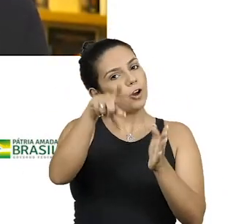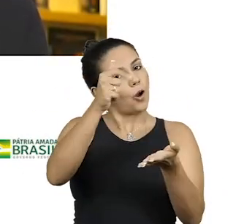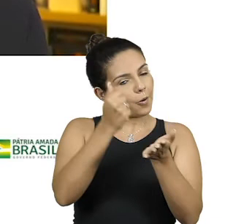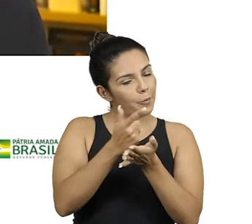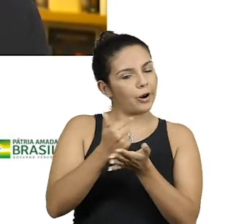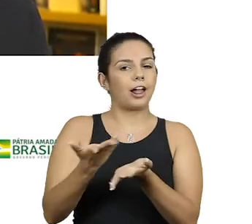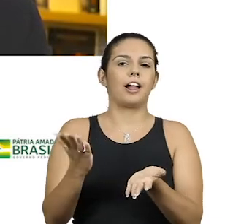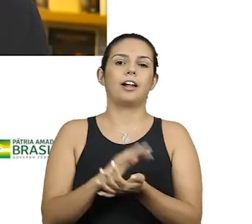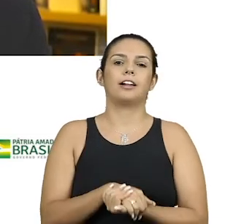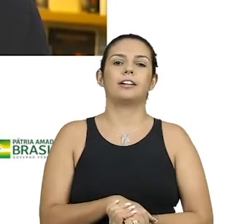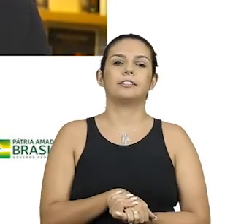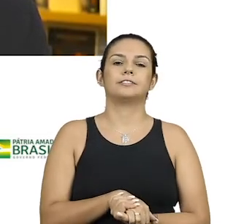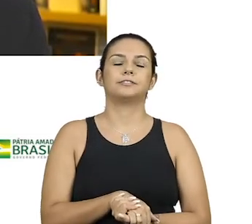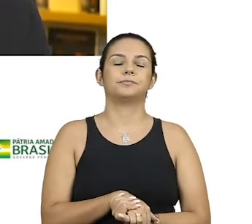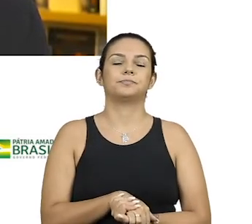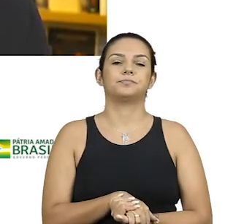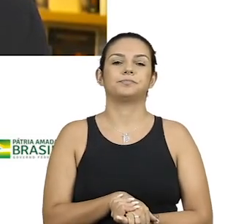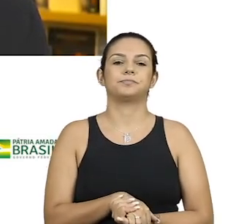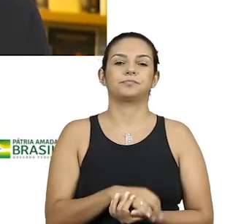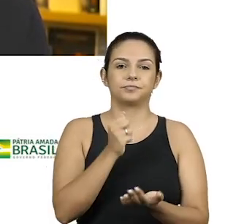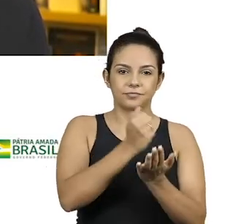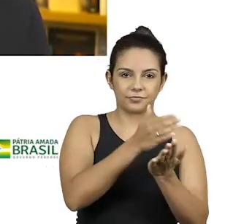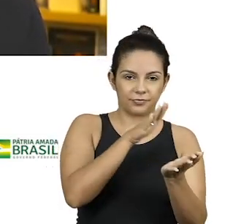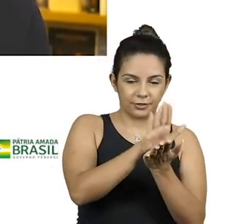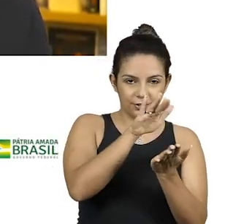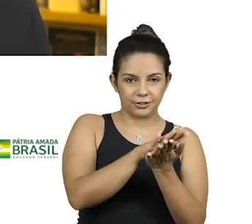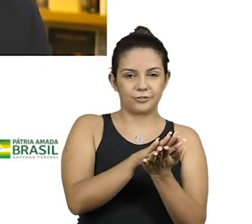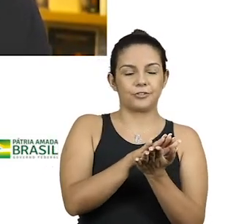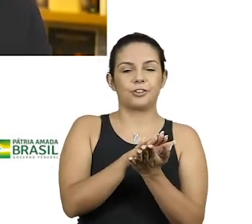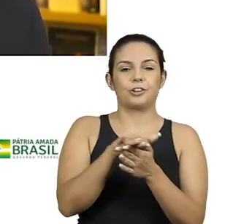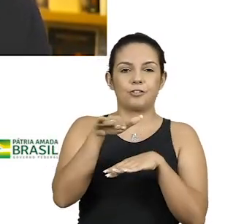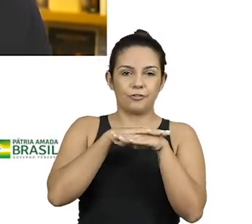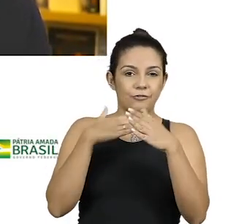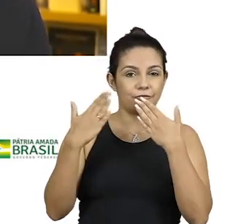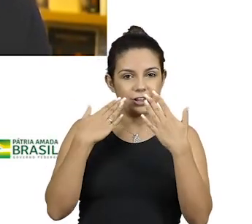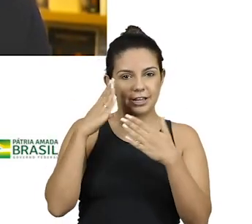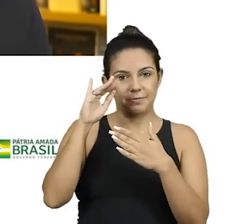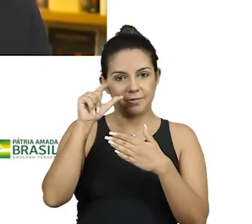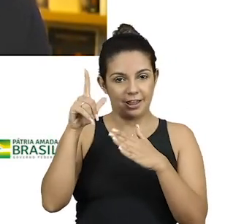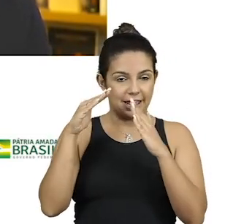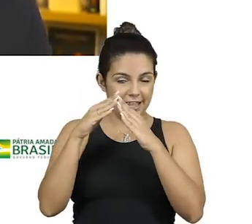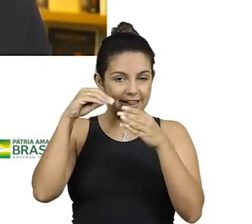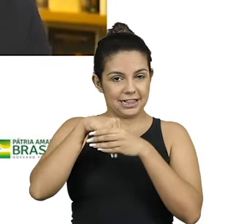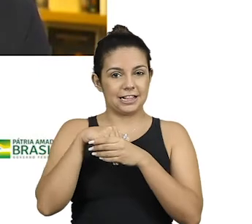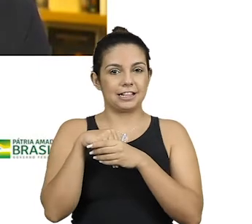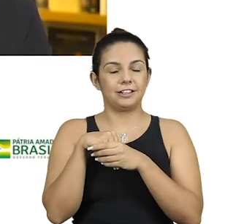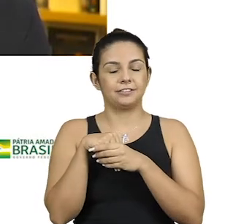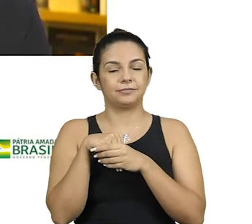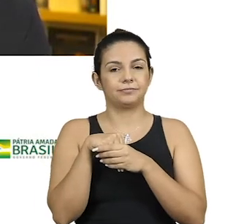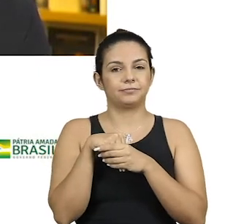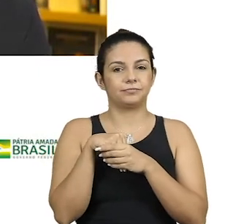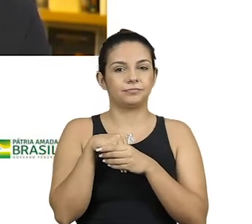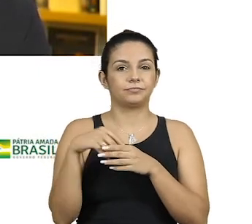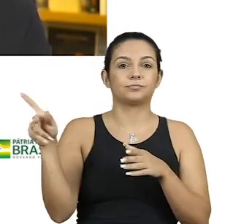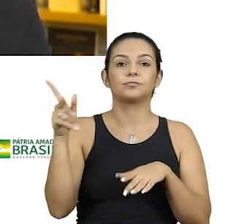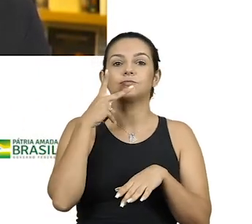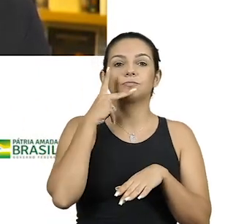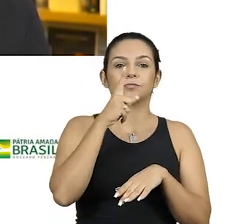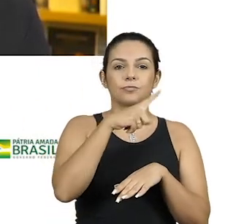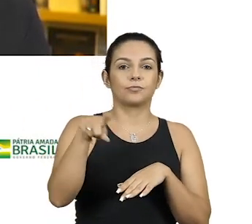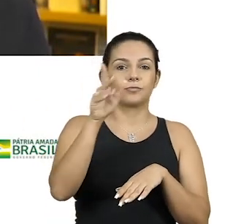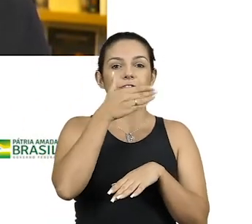para todo mundo comprar. Editora Cobogó, conversa com o Bial em casa. Nas melhores